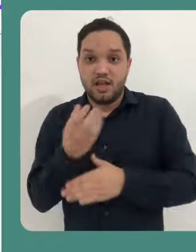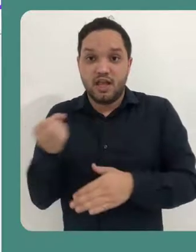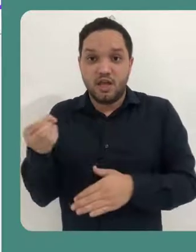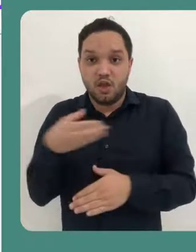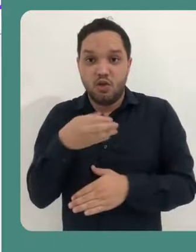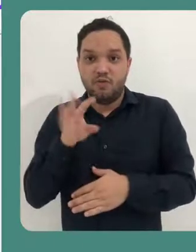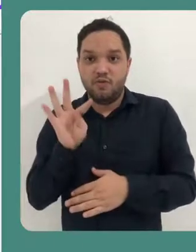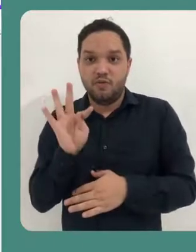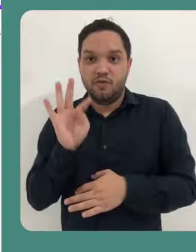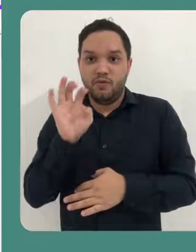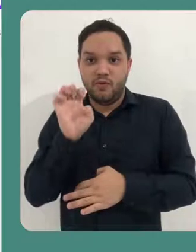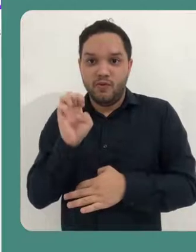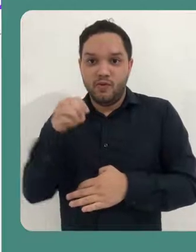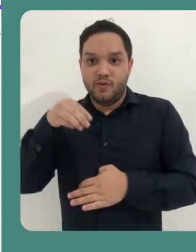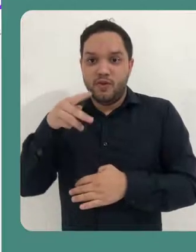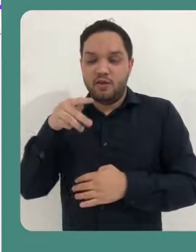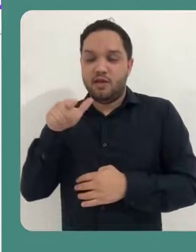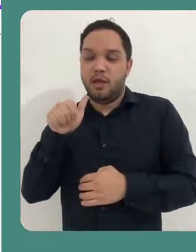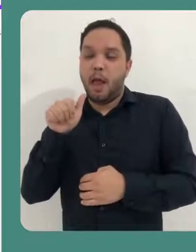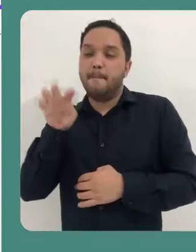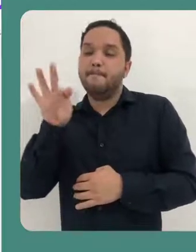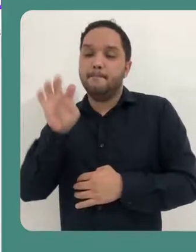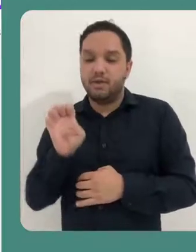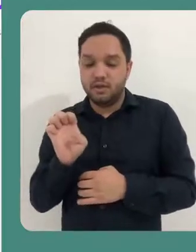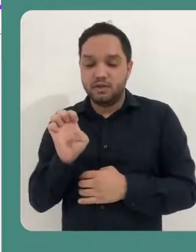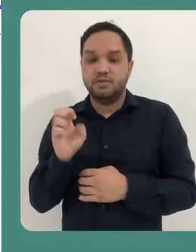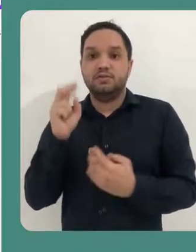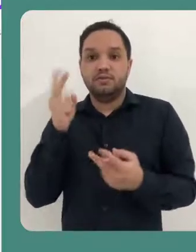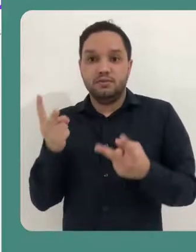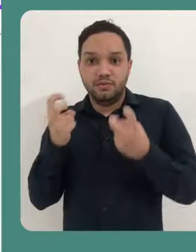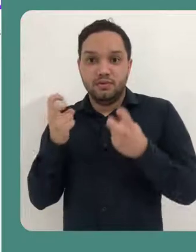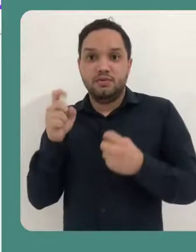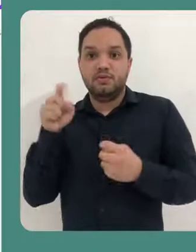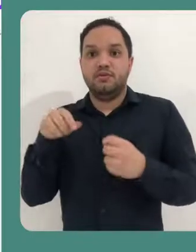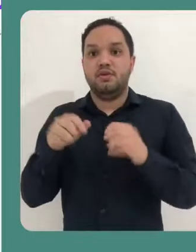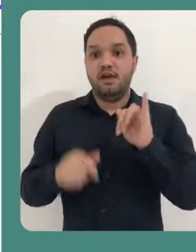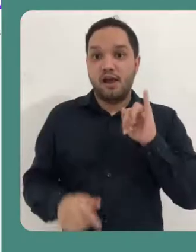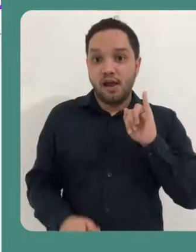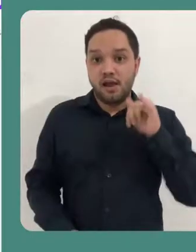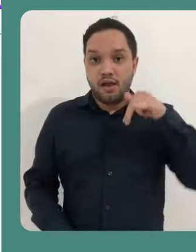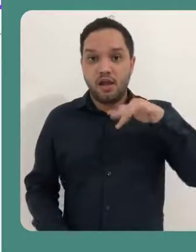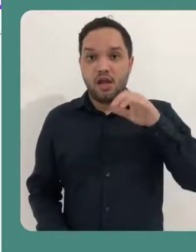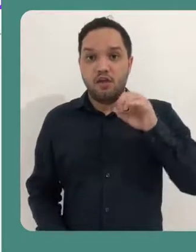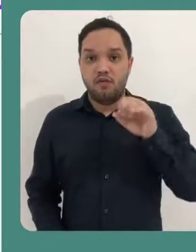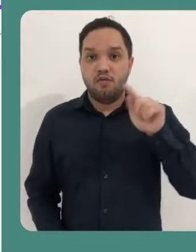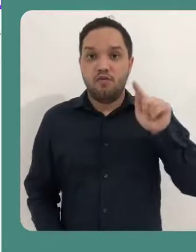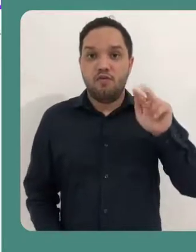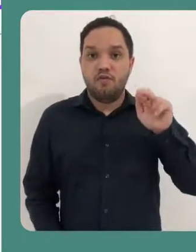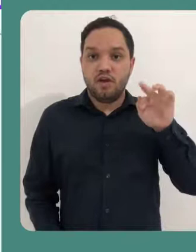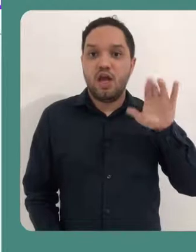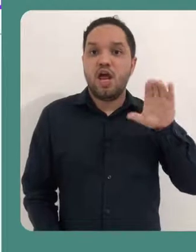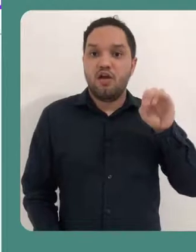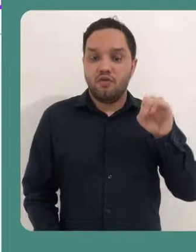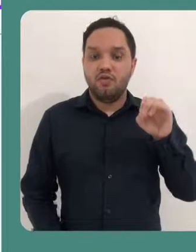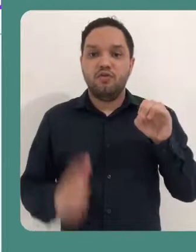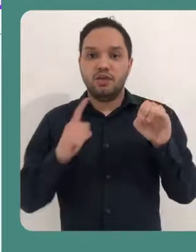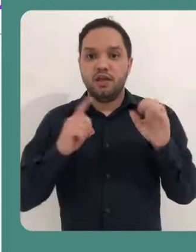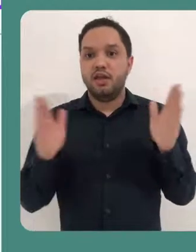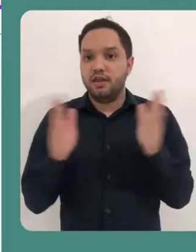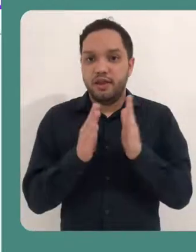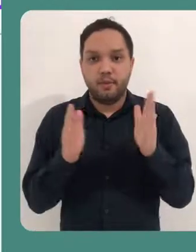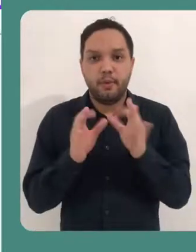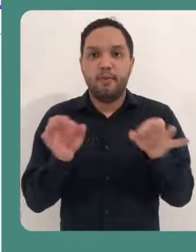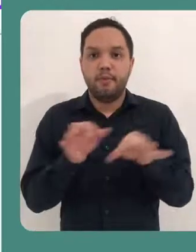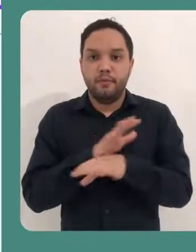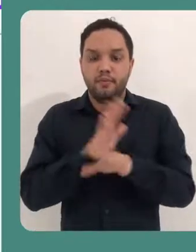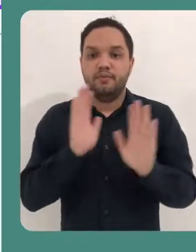Quando eu cliquei para criar uma nova template, eu selecionei ali, como vocês puderam acompanhar, a opção de infográfico, que ele já